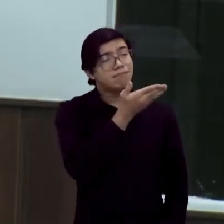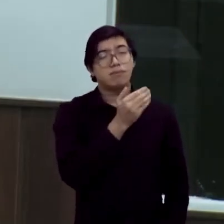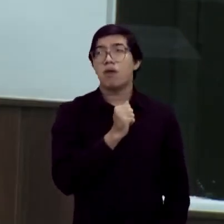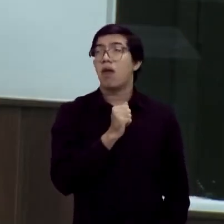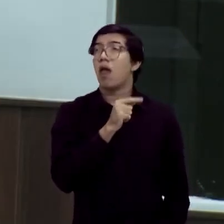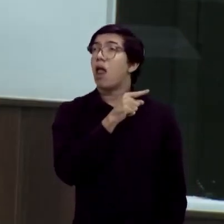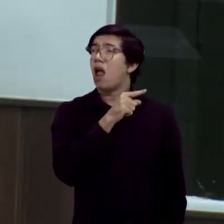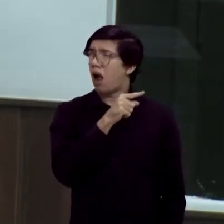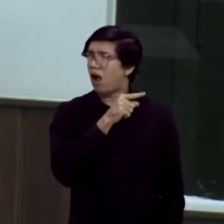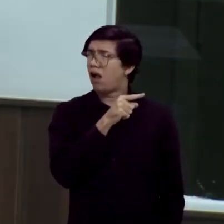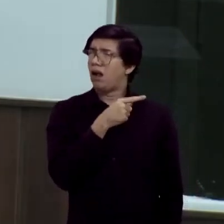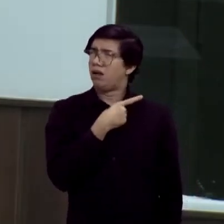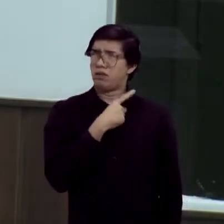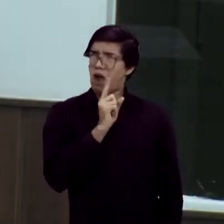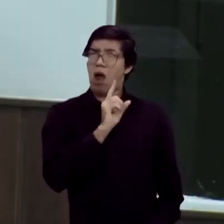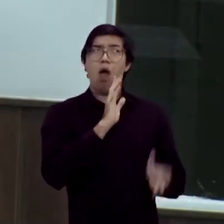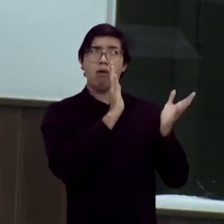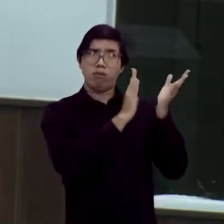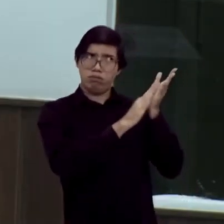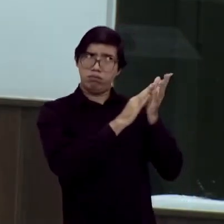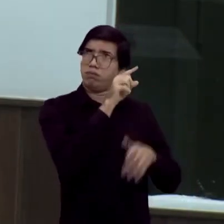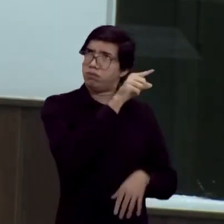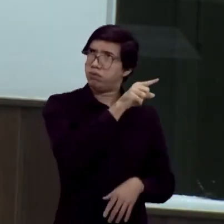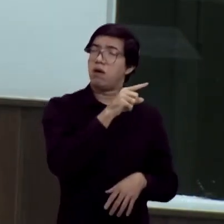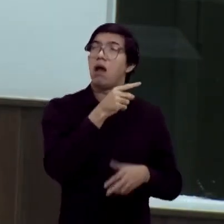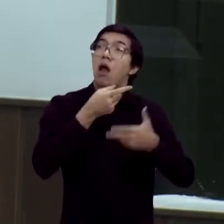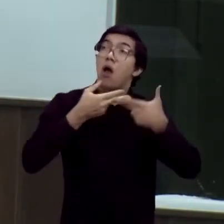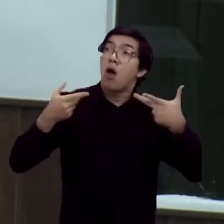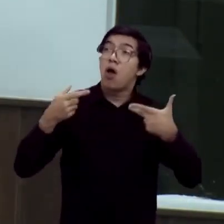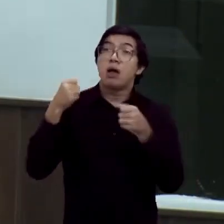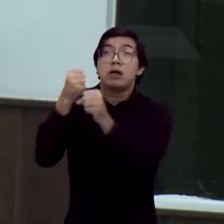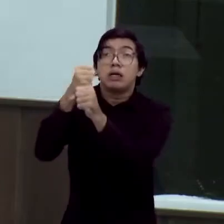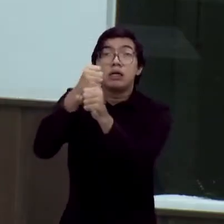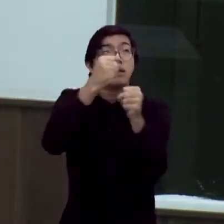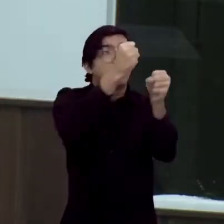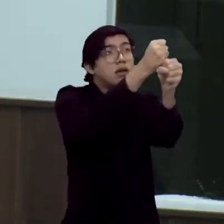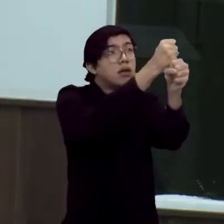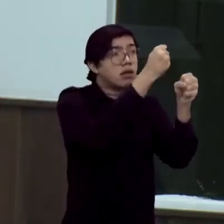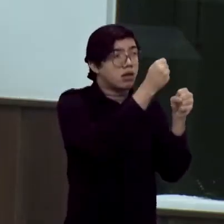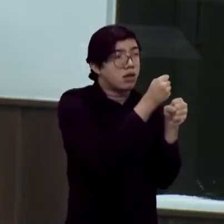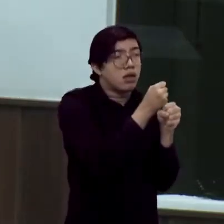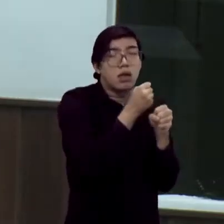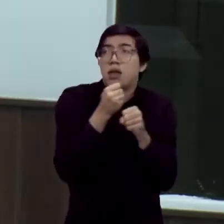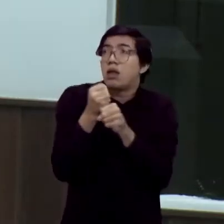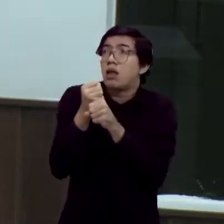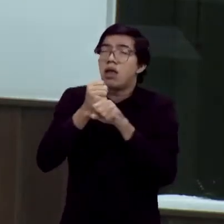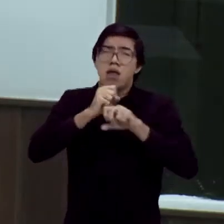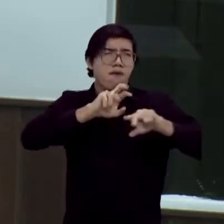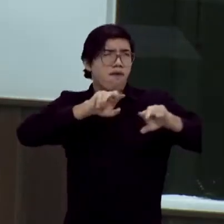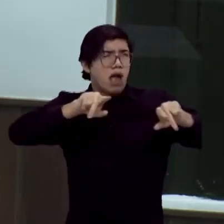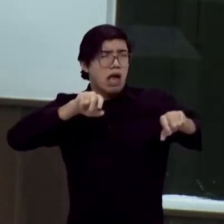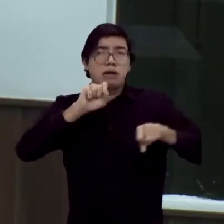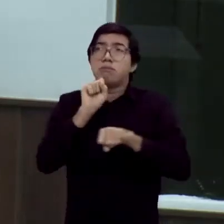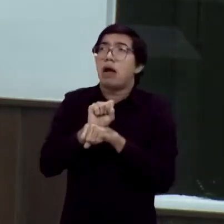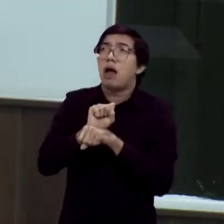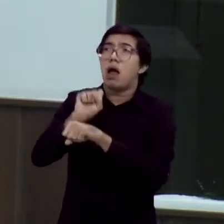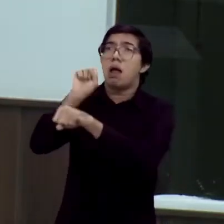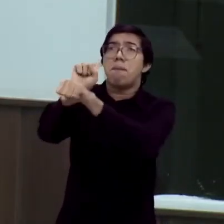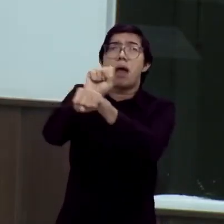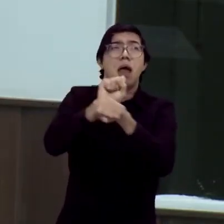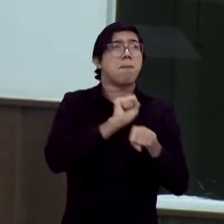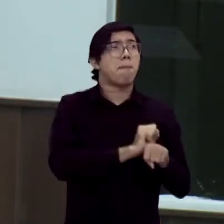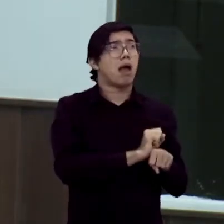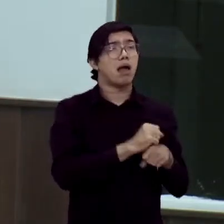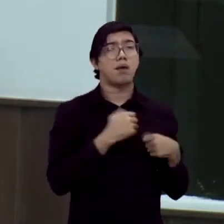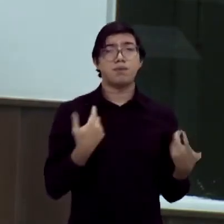obras inacabadas e às obras paralisadas da cidade de Fortaleza. Seja de Cid, seja de Camilo, seja de Elmano, amigo. Eu